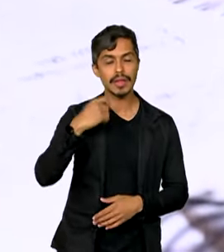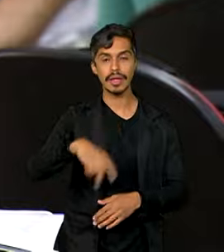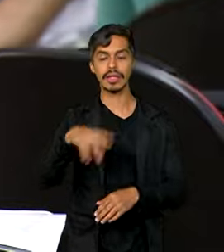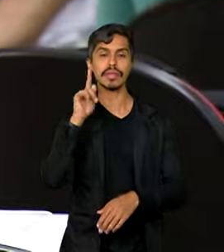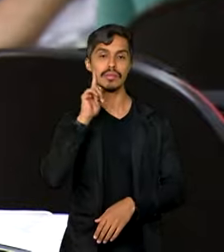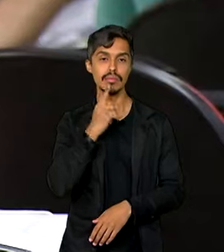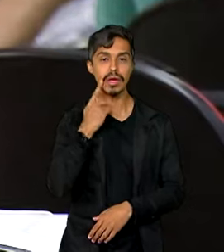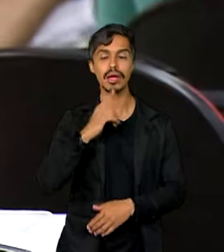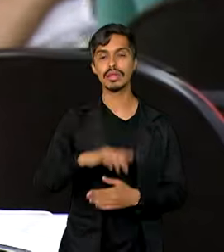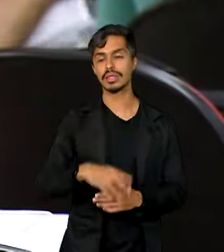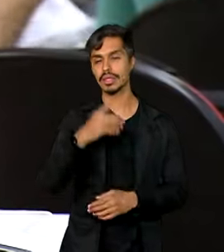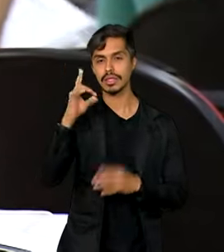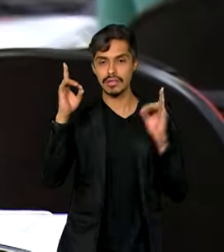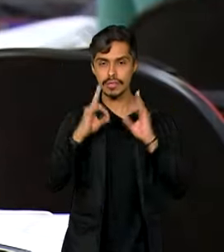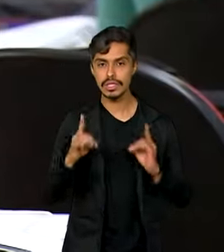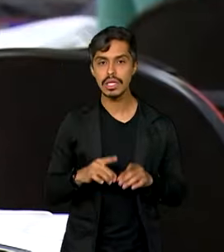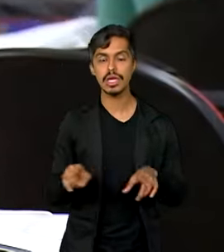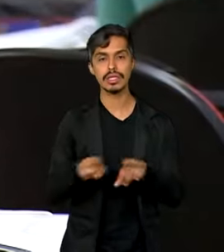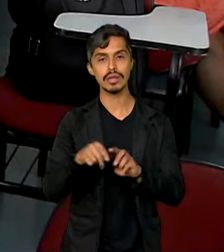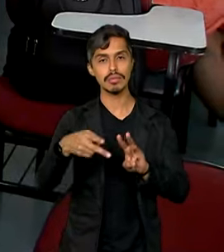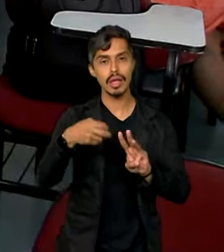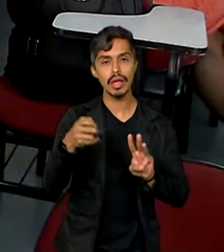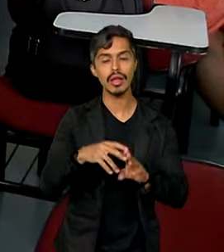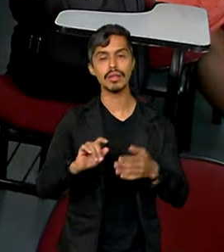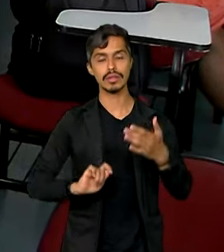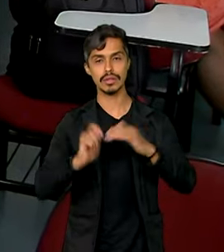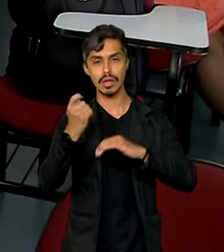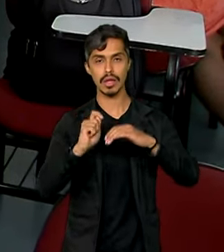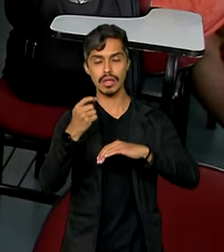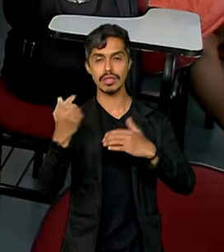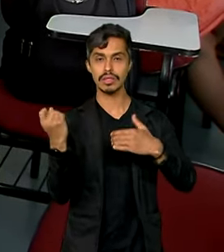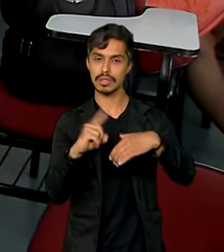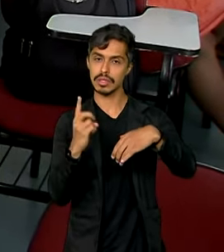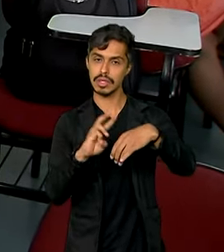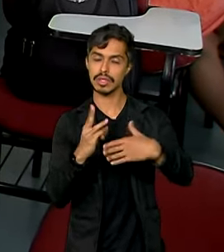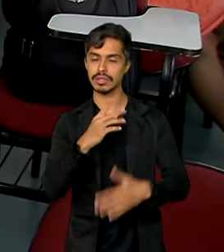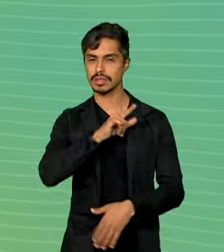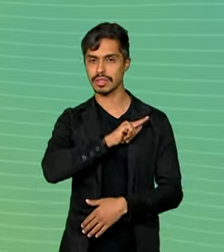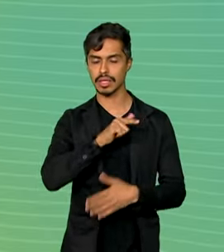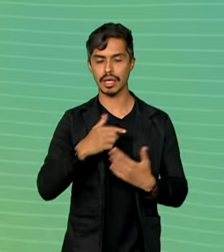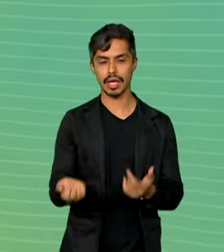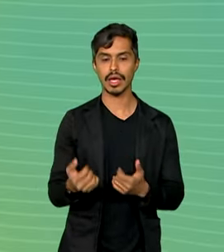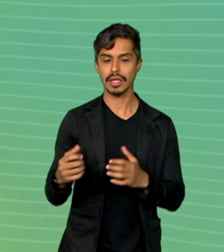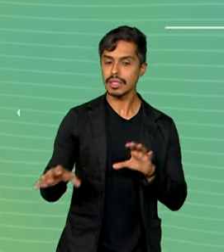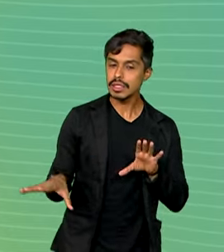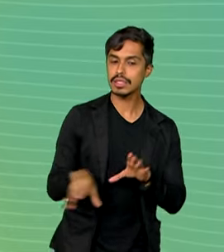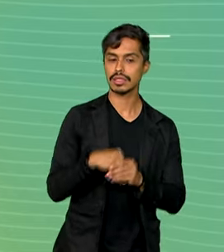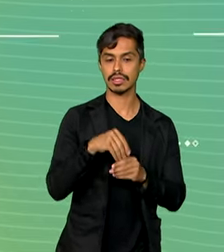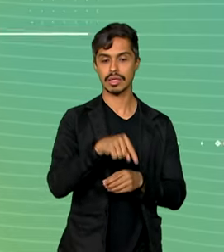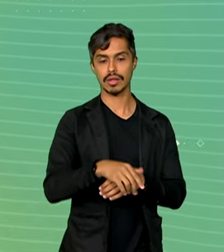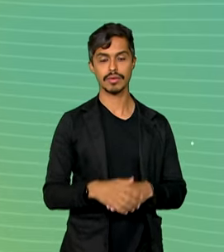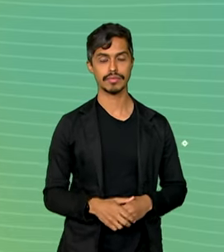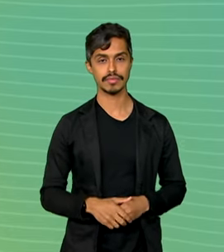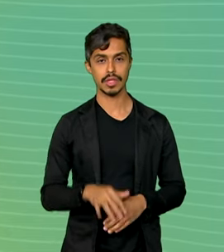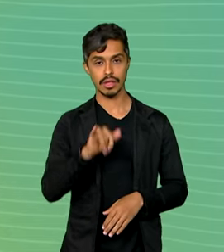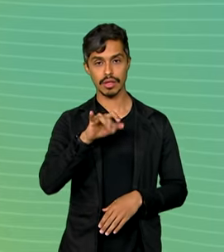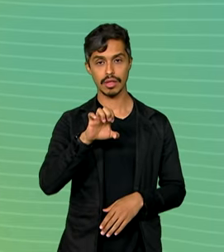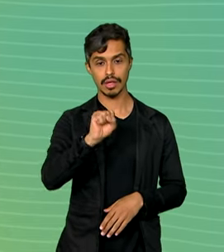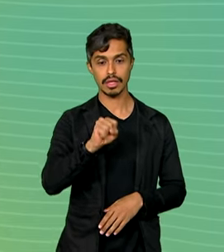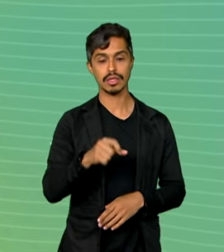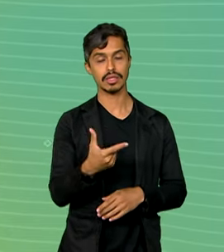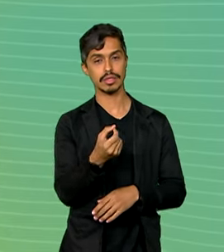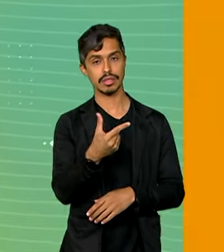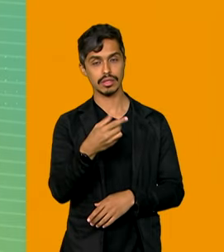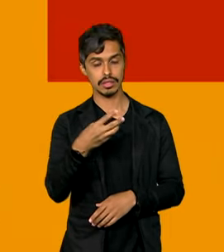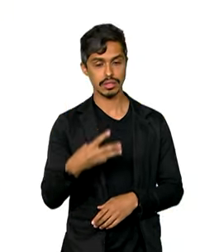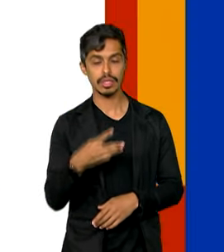com deficiência, ampliando o caráter inclusivo e social do FIES. Os dados do desempenho do FIES em 2023